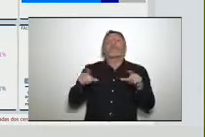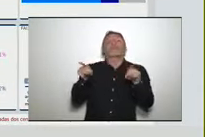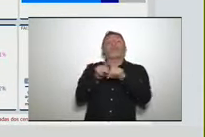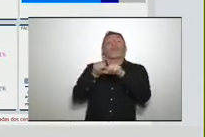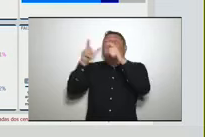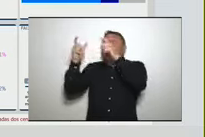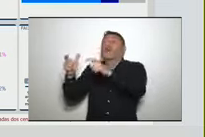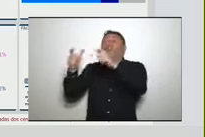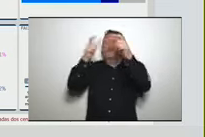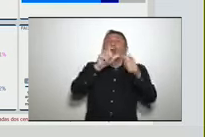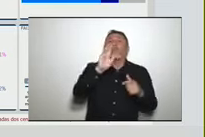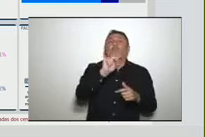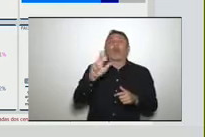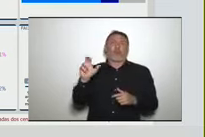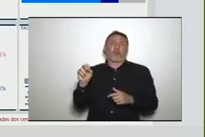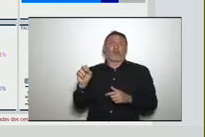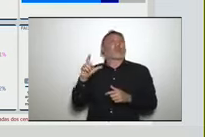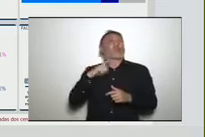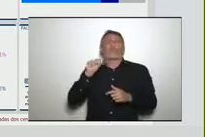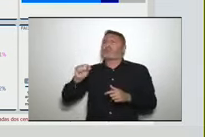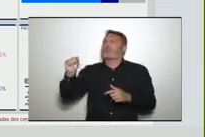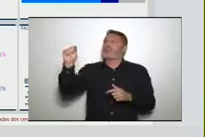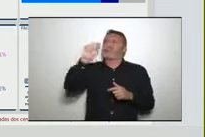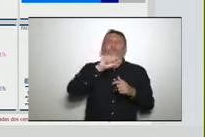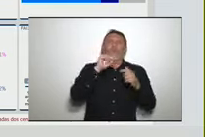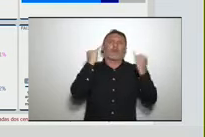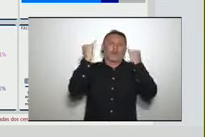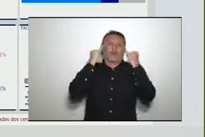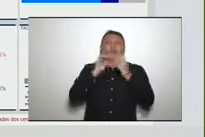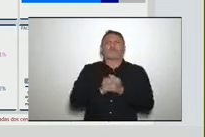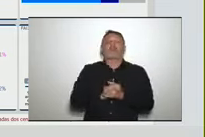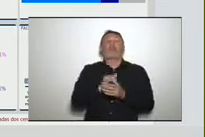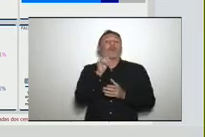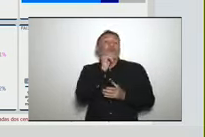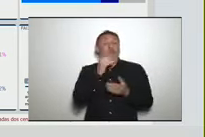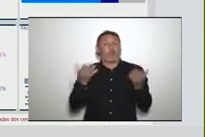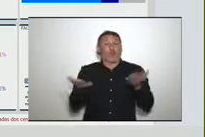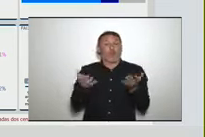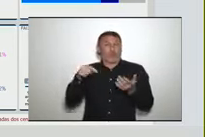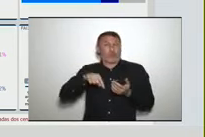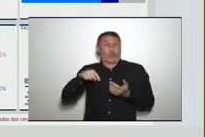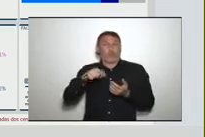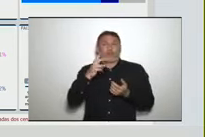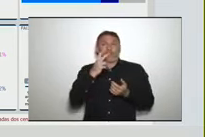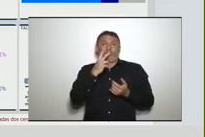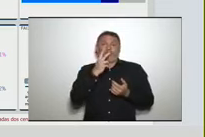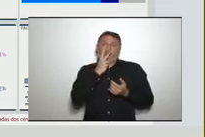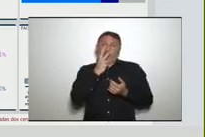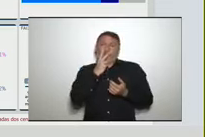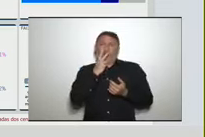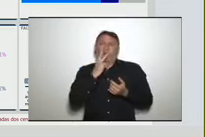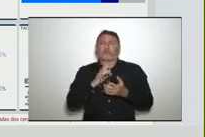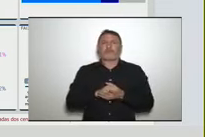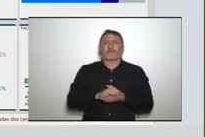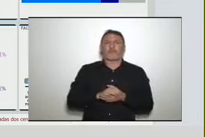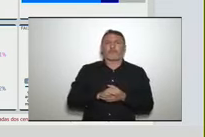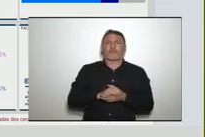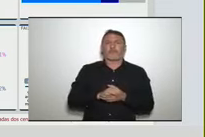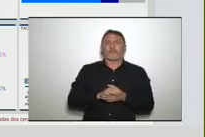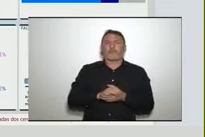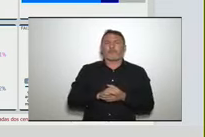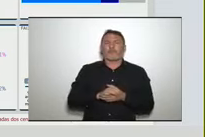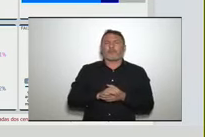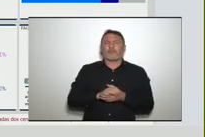nós estamos hoje aqui, por exemplo, em Vitória, nós temos o número de